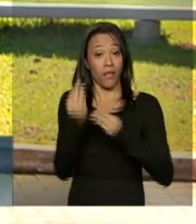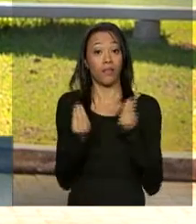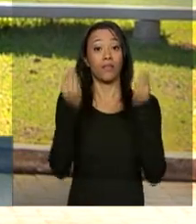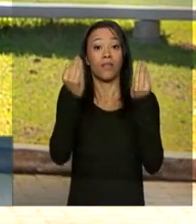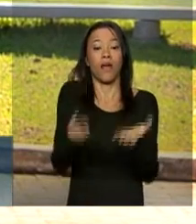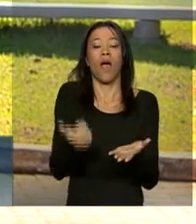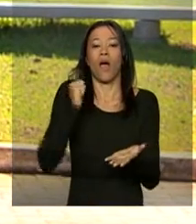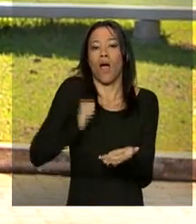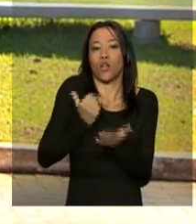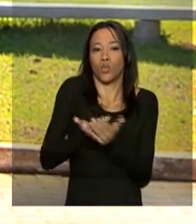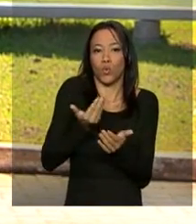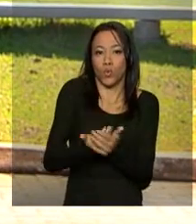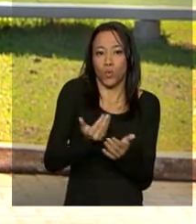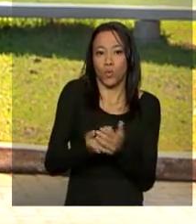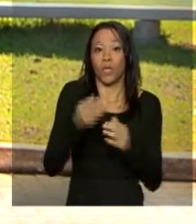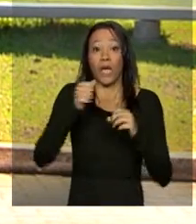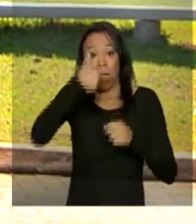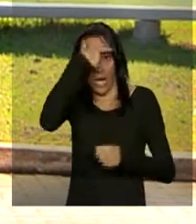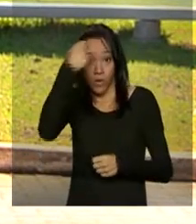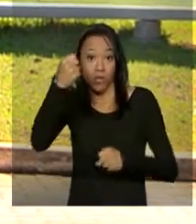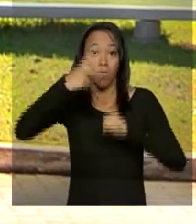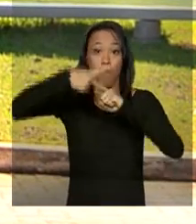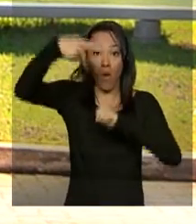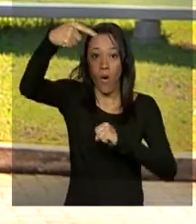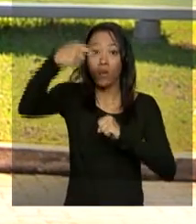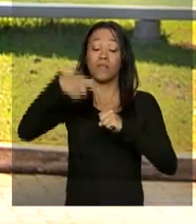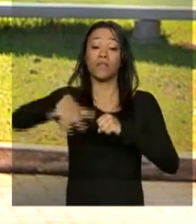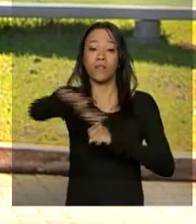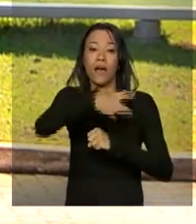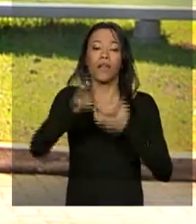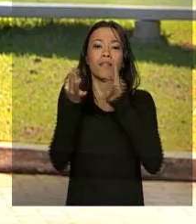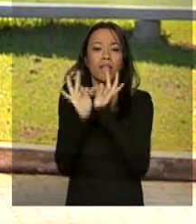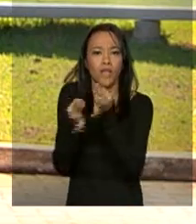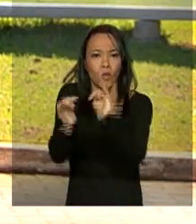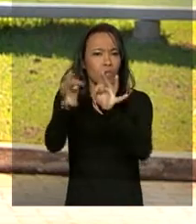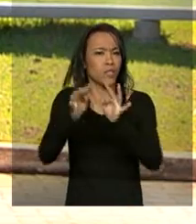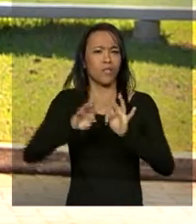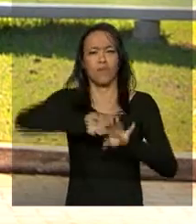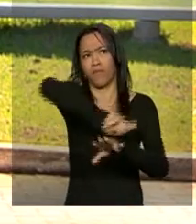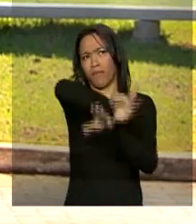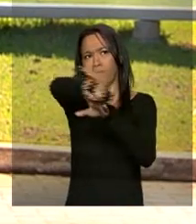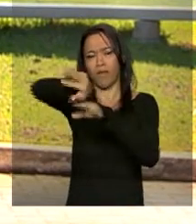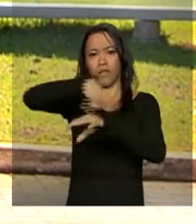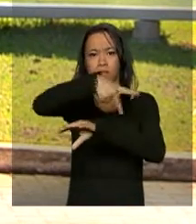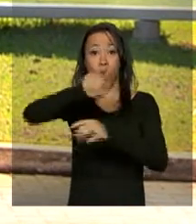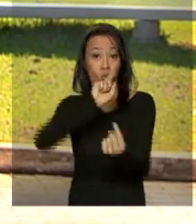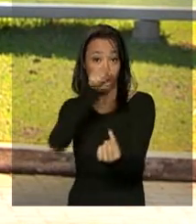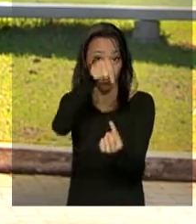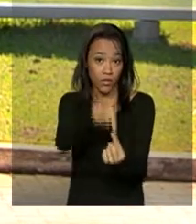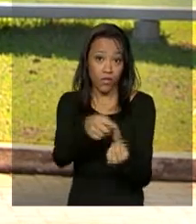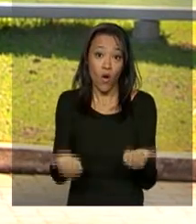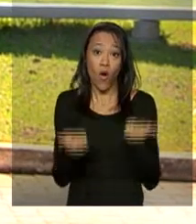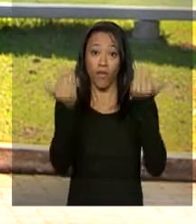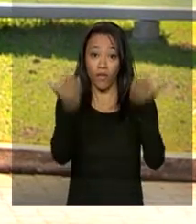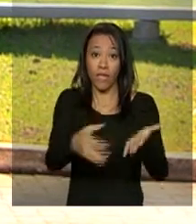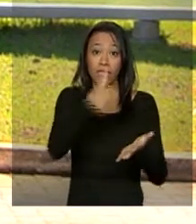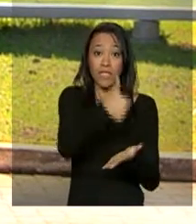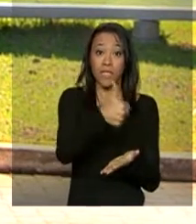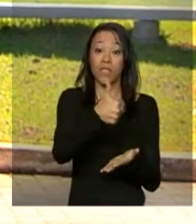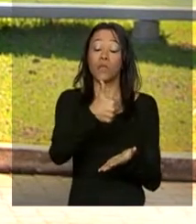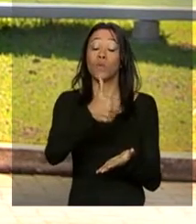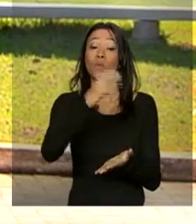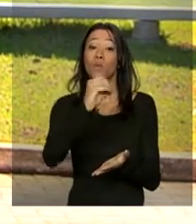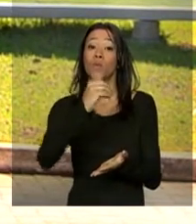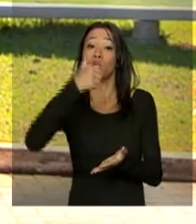graduação, pós-graduação e cursos superiores de tecnologia de todo o país. A meta de oferta de 101 mil